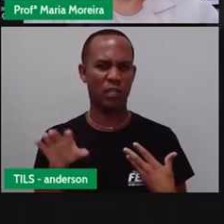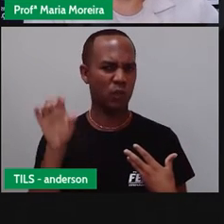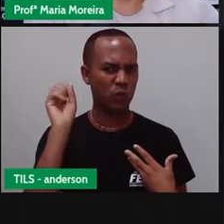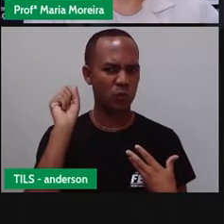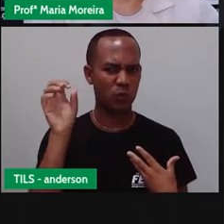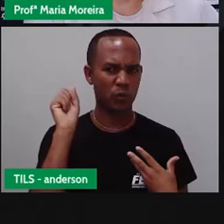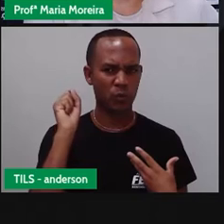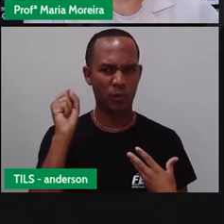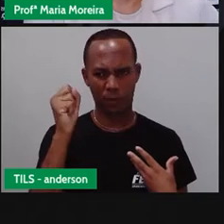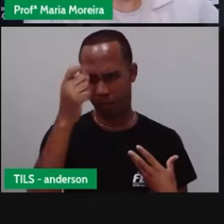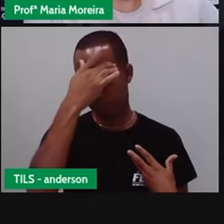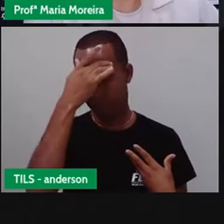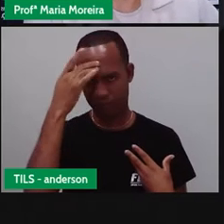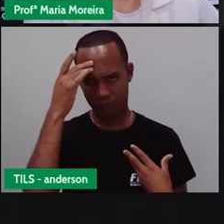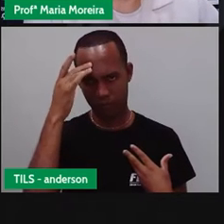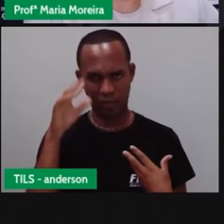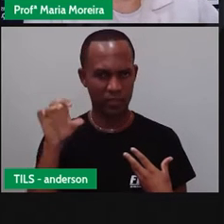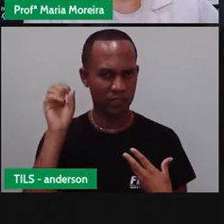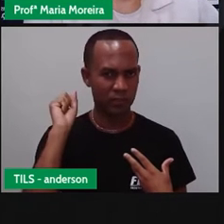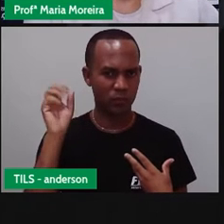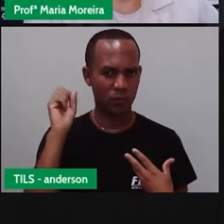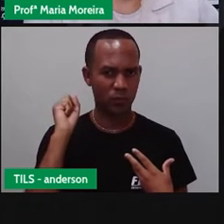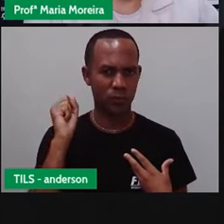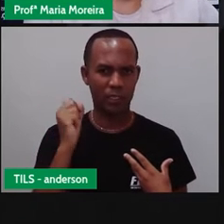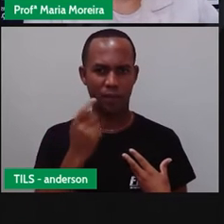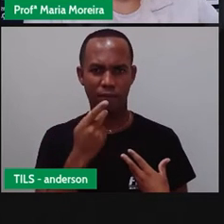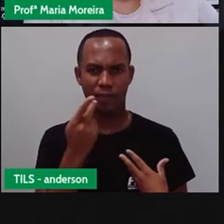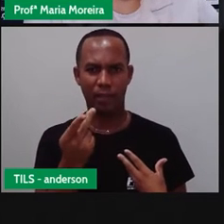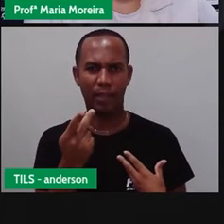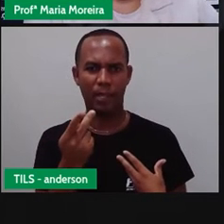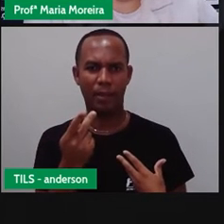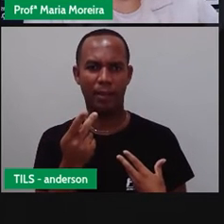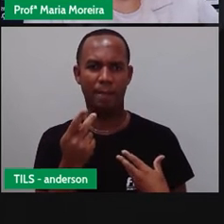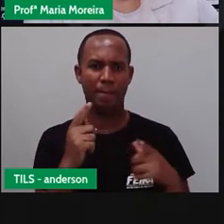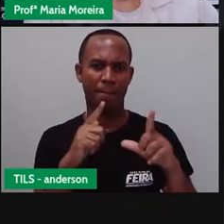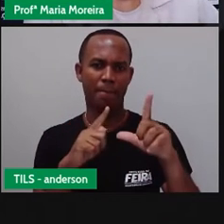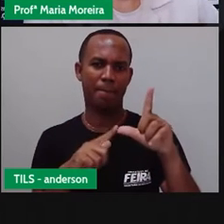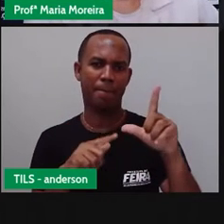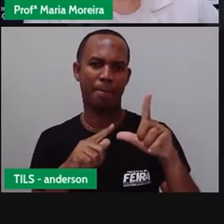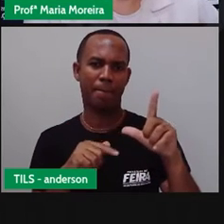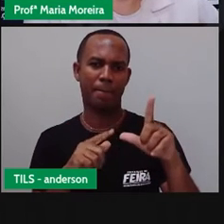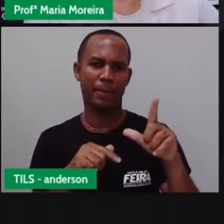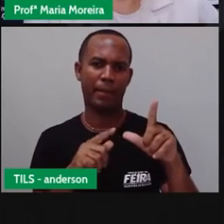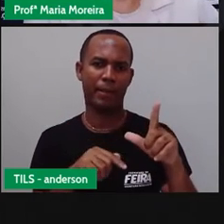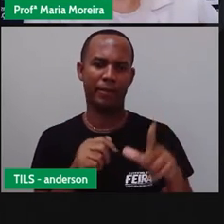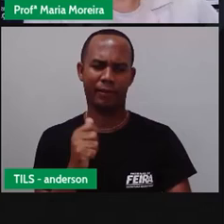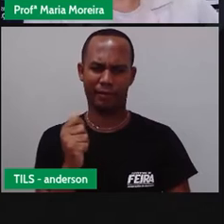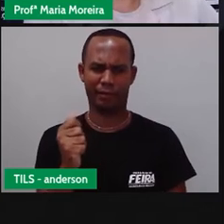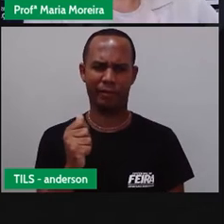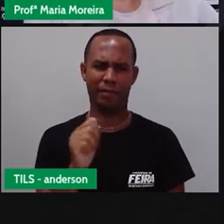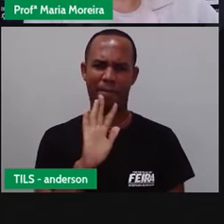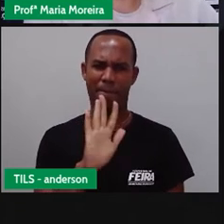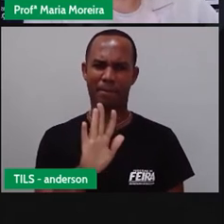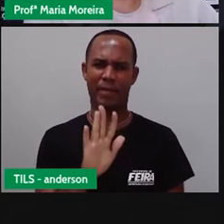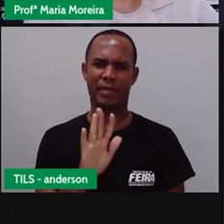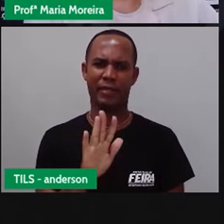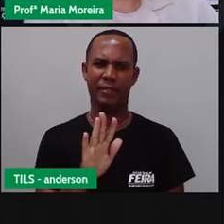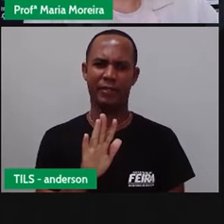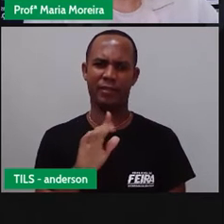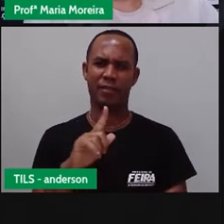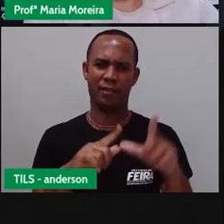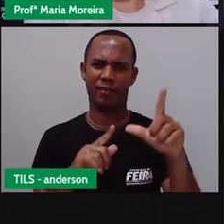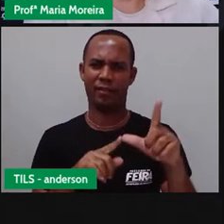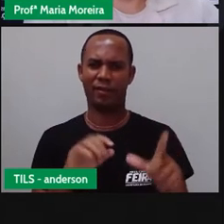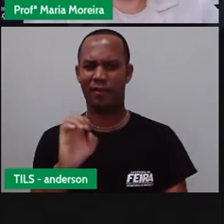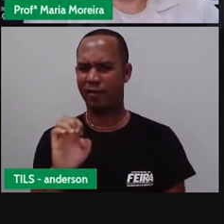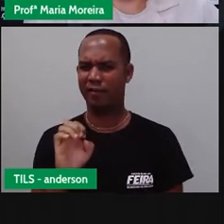que as pessoas escutam ao dizerem essa palavra é o da letra A. Isso não importa, respondeu a letra E.